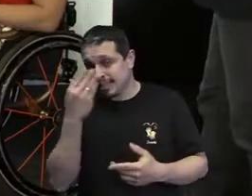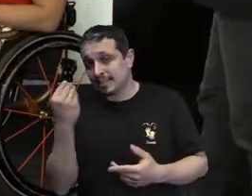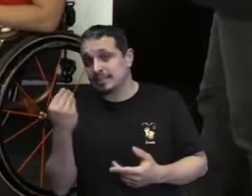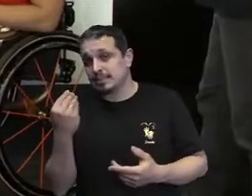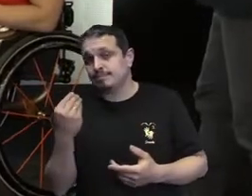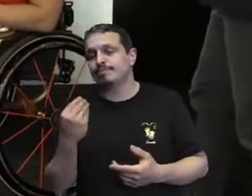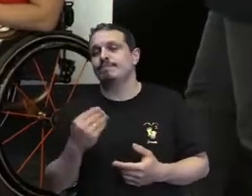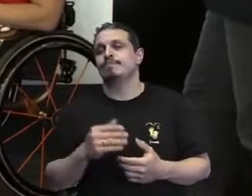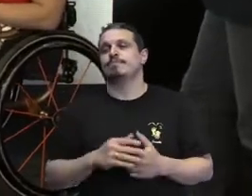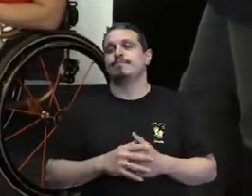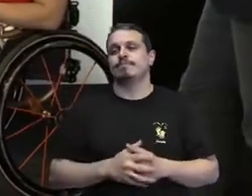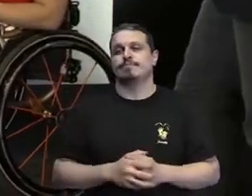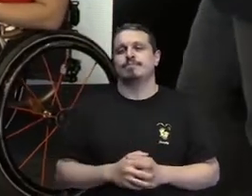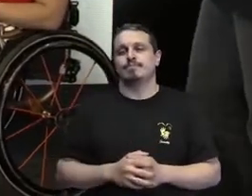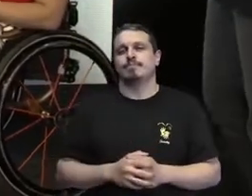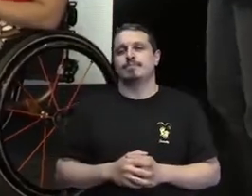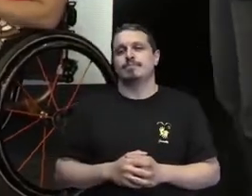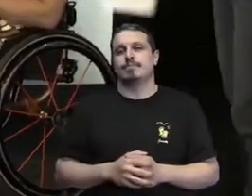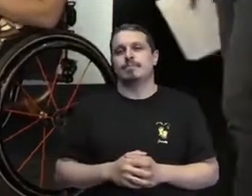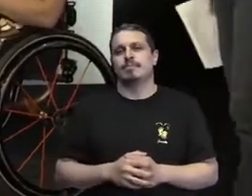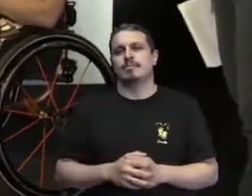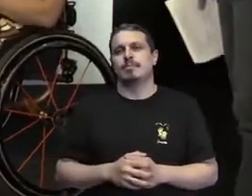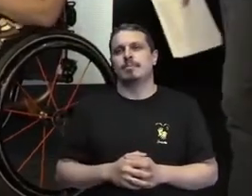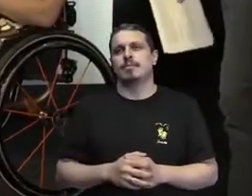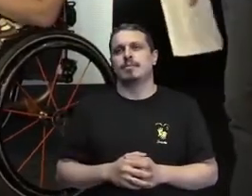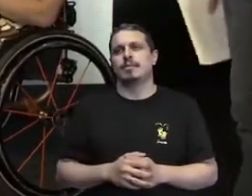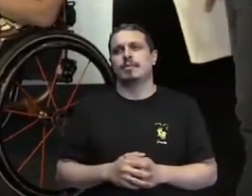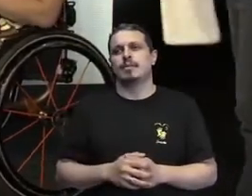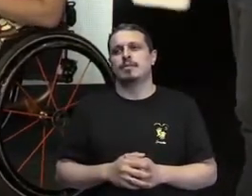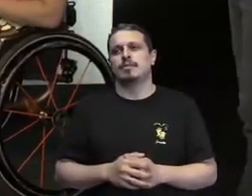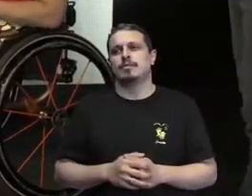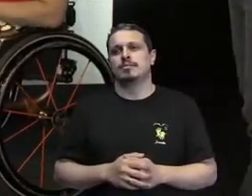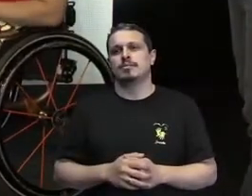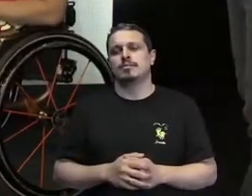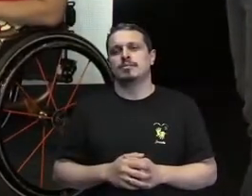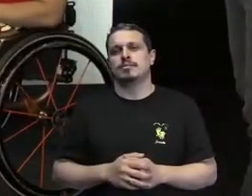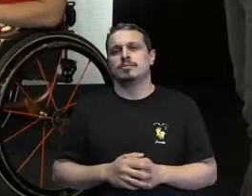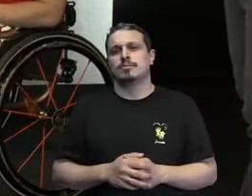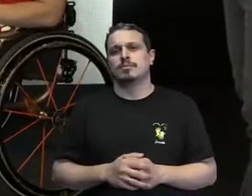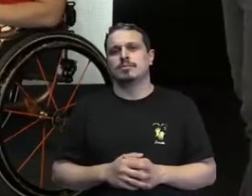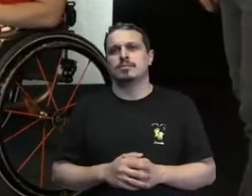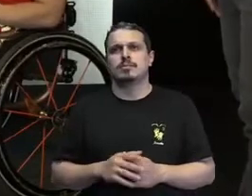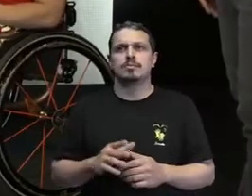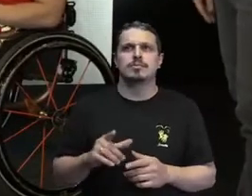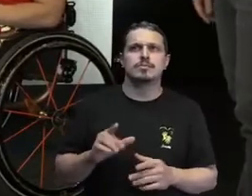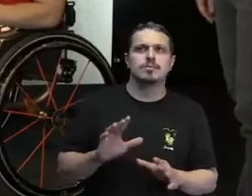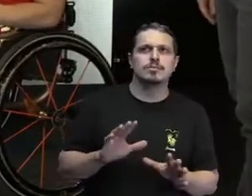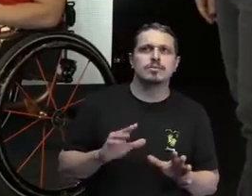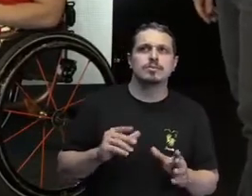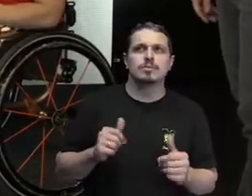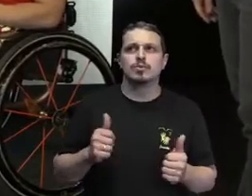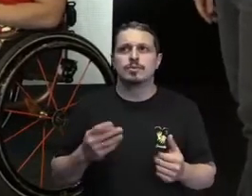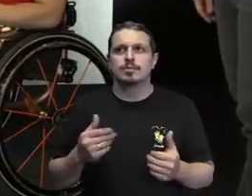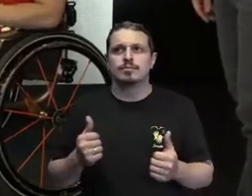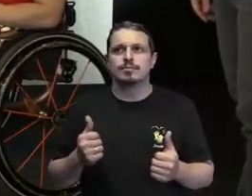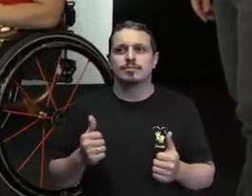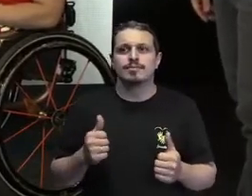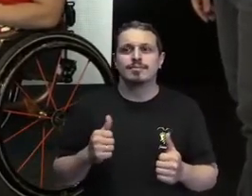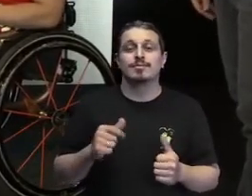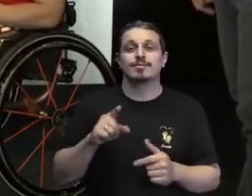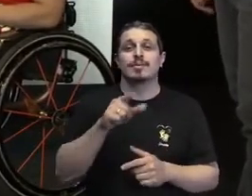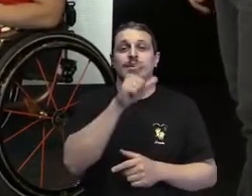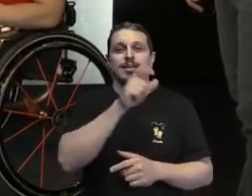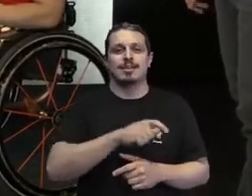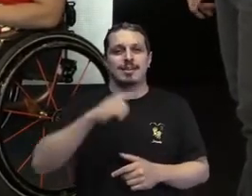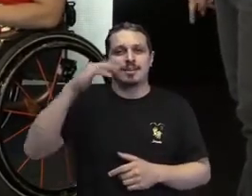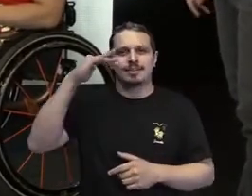Marília, você quer fazer pergunta? Tô vendo na sua cara. Marília... Na verdade, não é exatamente uma pergunta, Marília. Eu tô